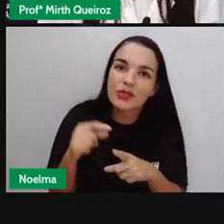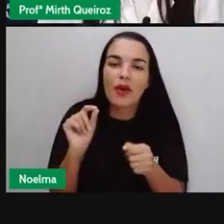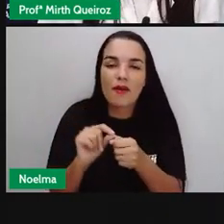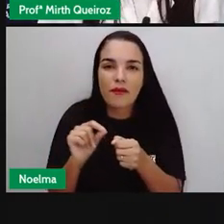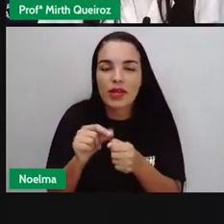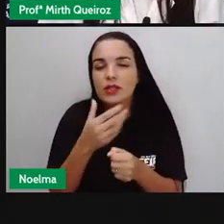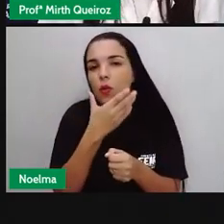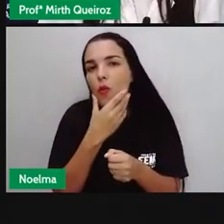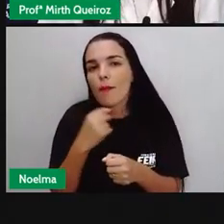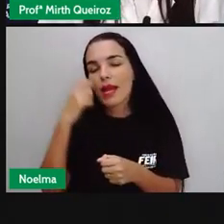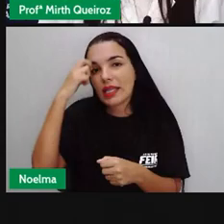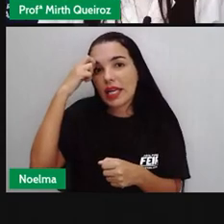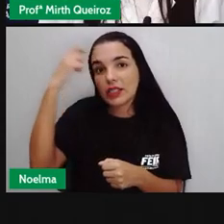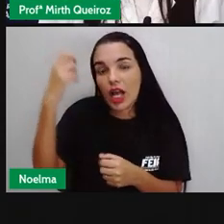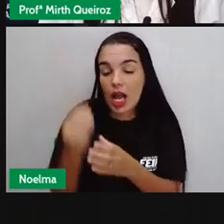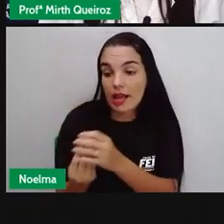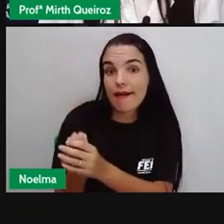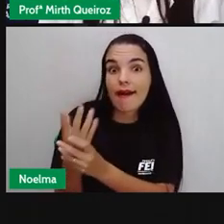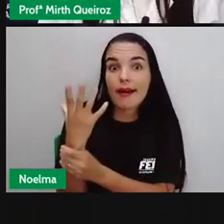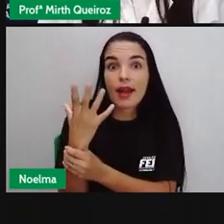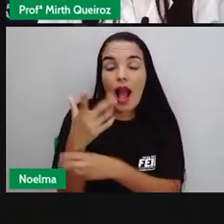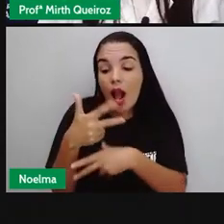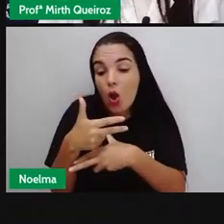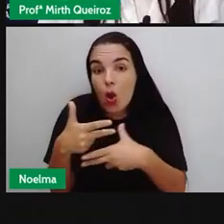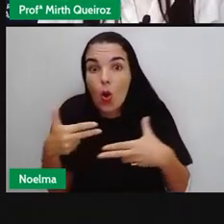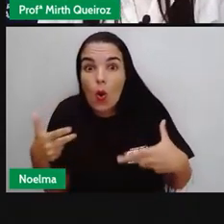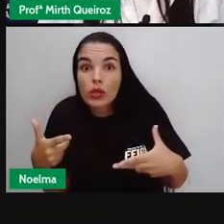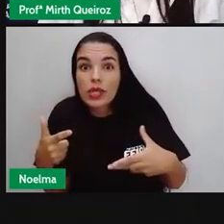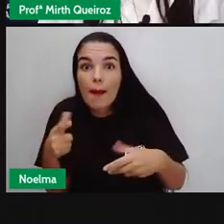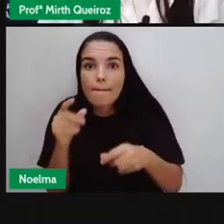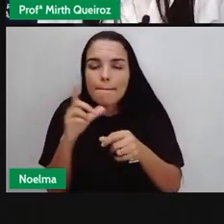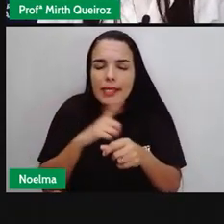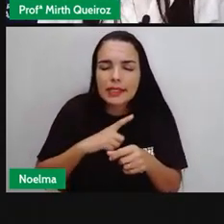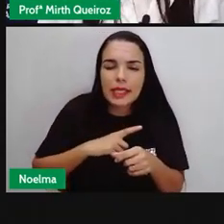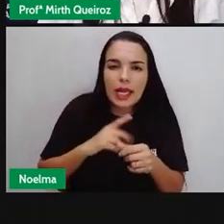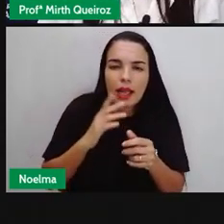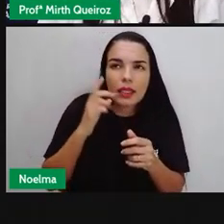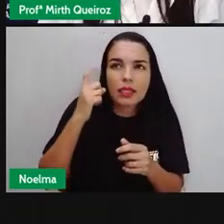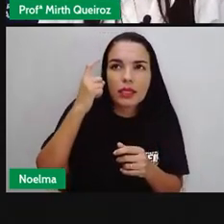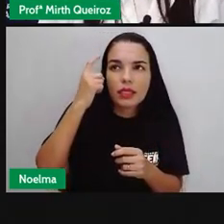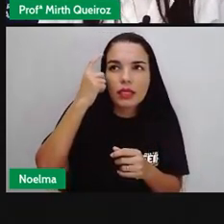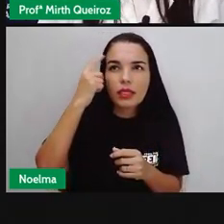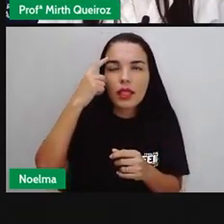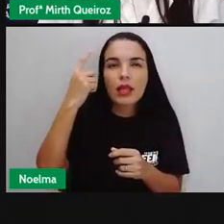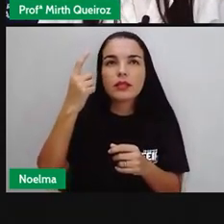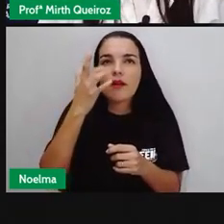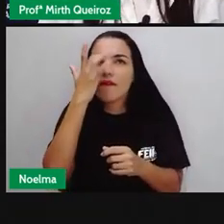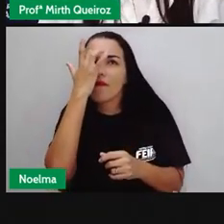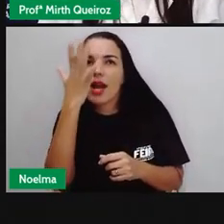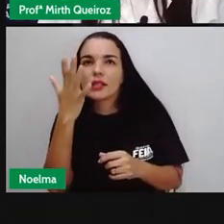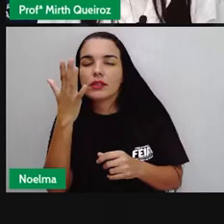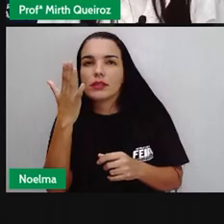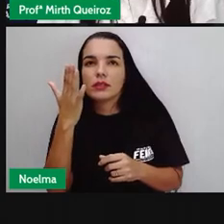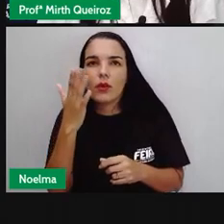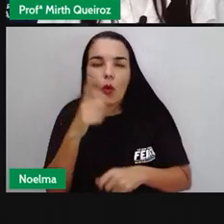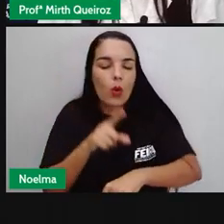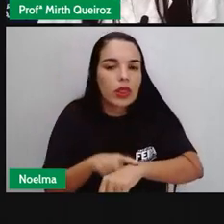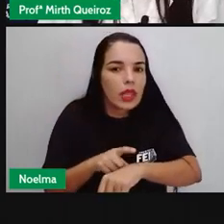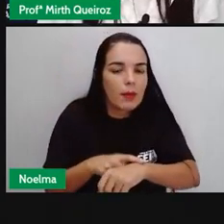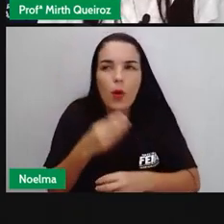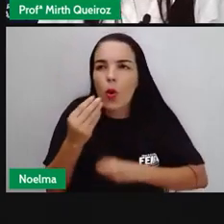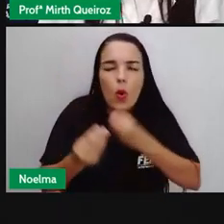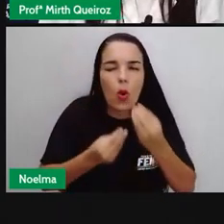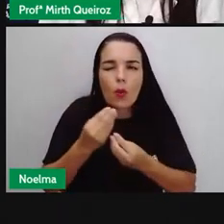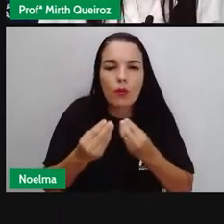Eles começaram também A criar alguns instrumentos Para que houvesse Uma maior facilidade Em se medir esse